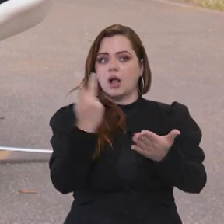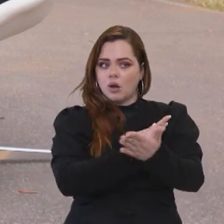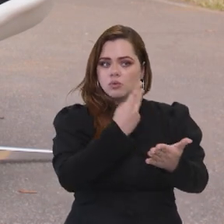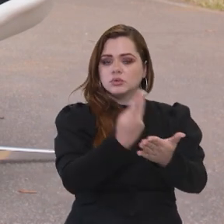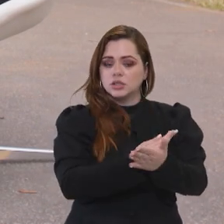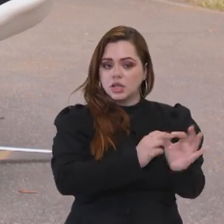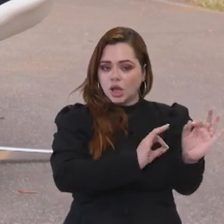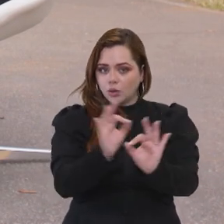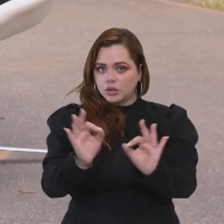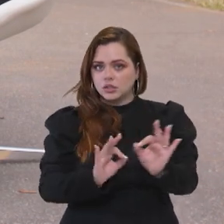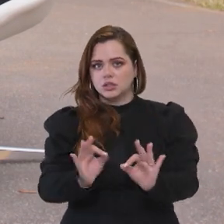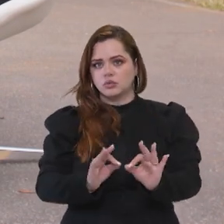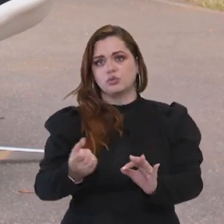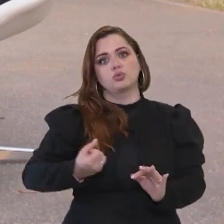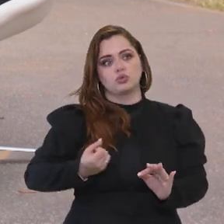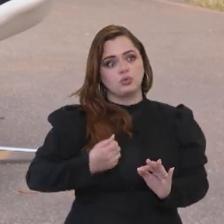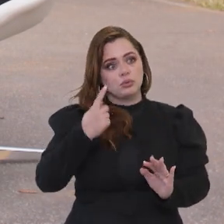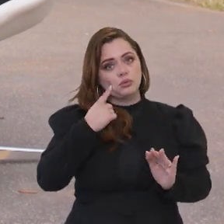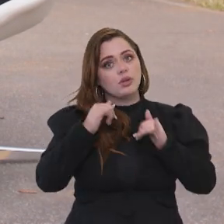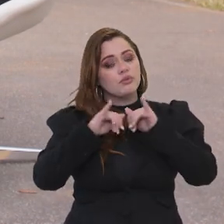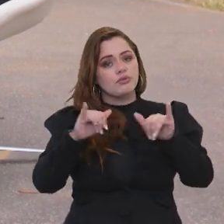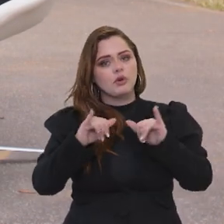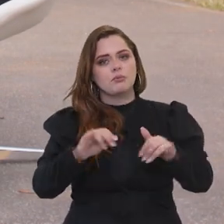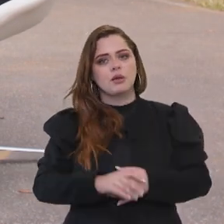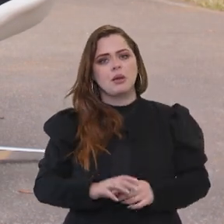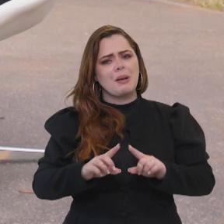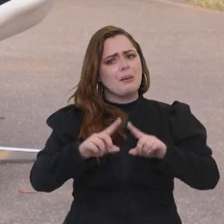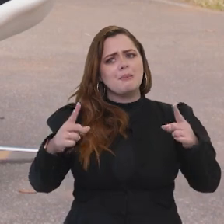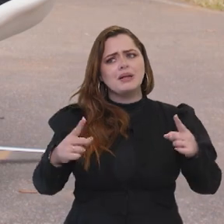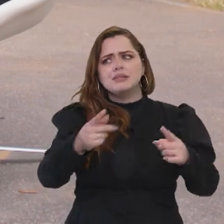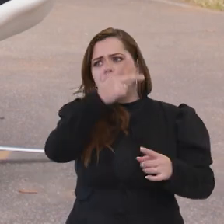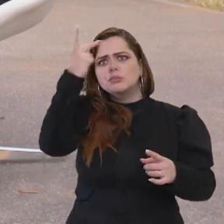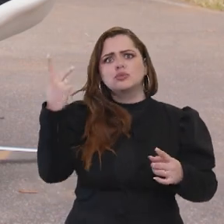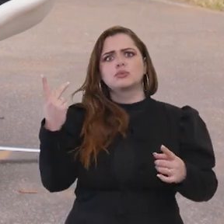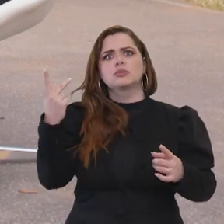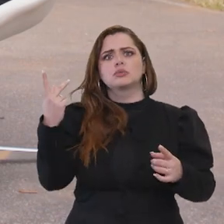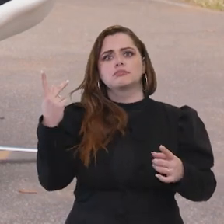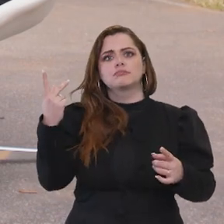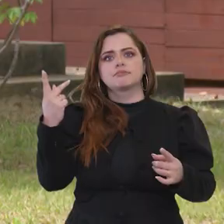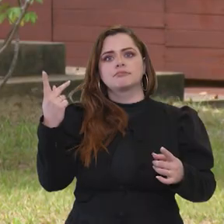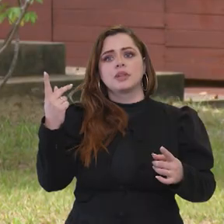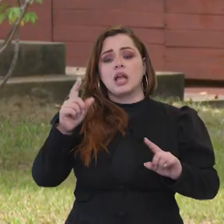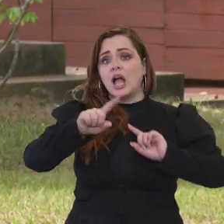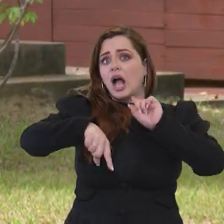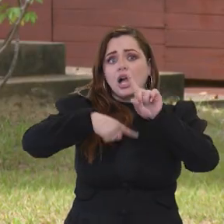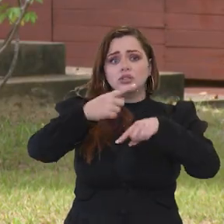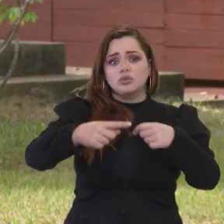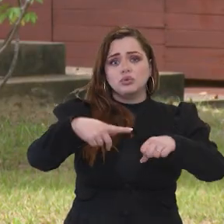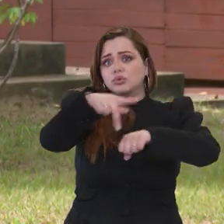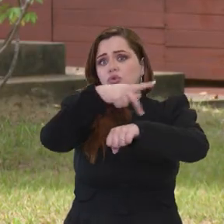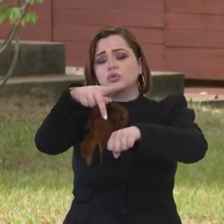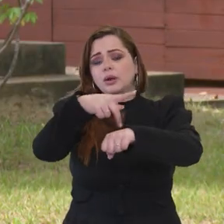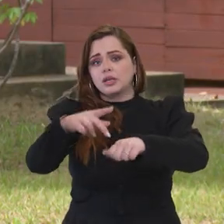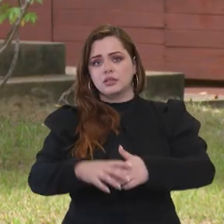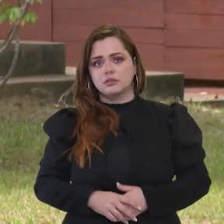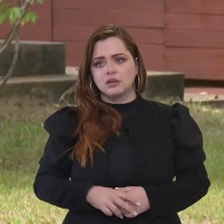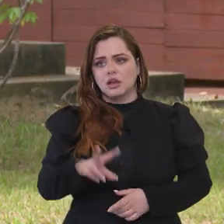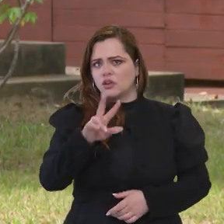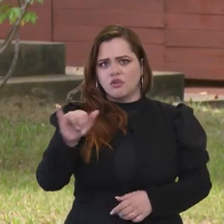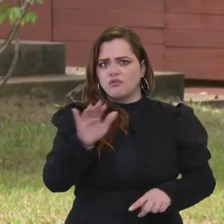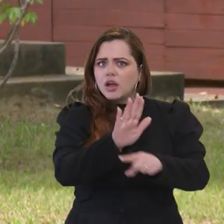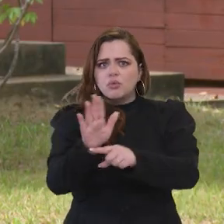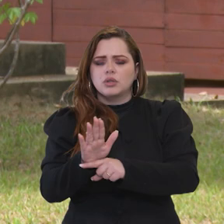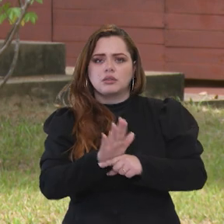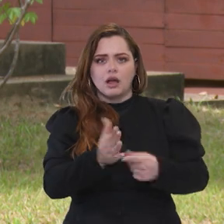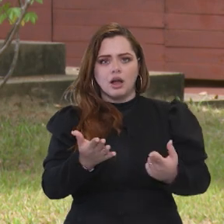dever de casa e os números mostram isso. Agora, e a contrapartida disso? As grandes nações não vão